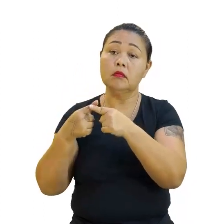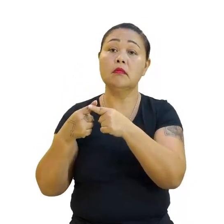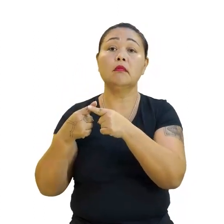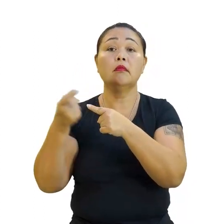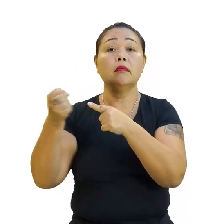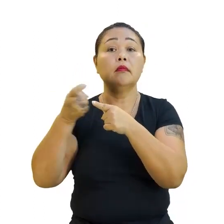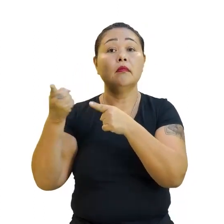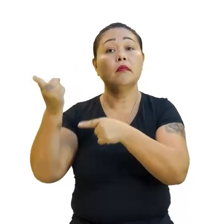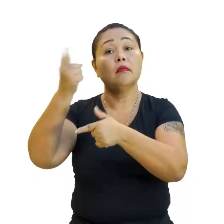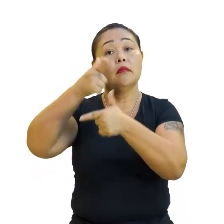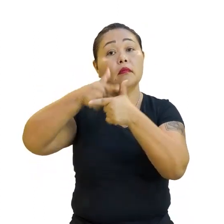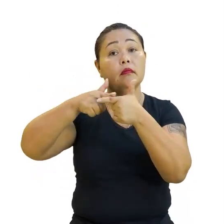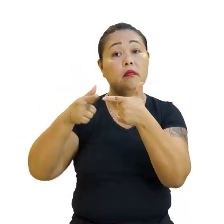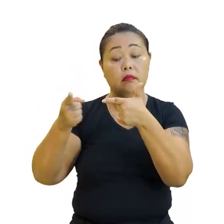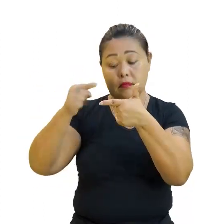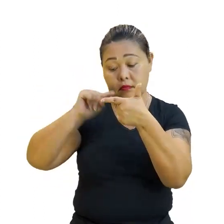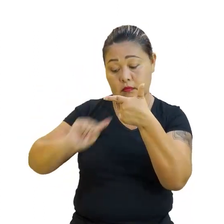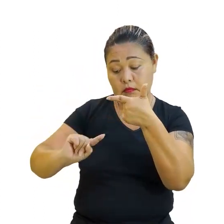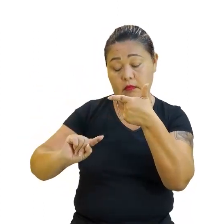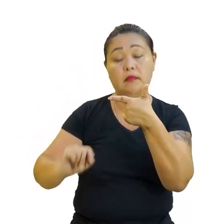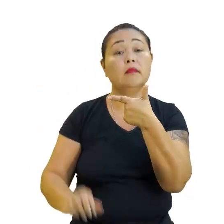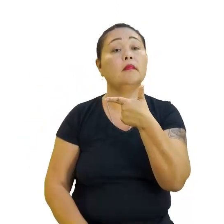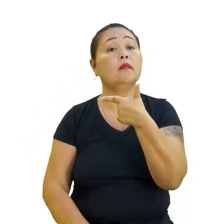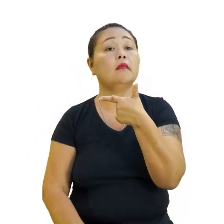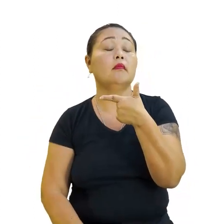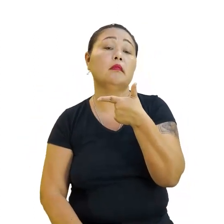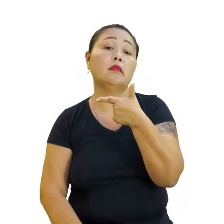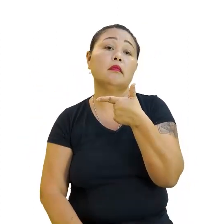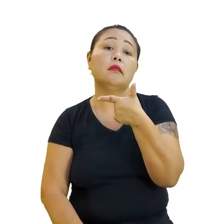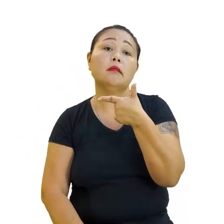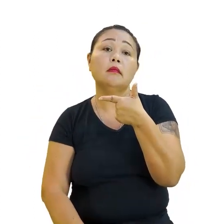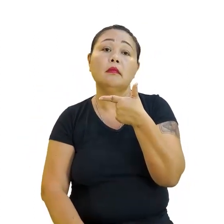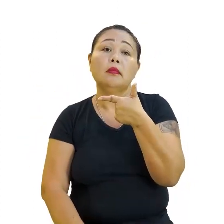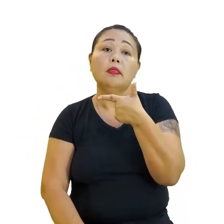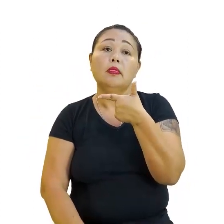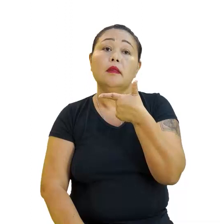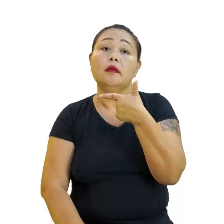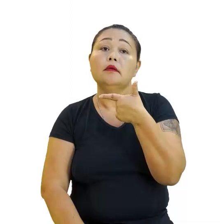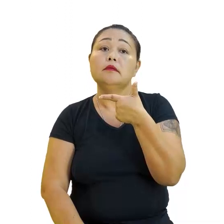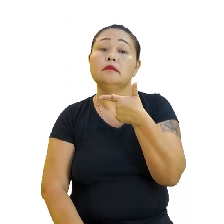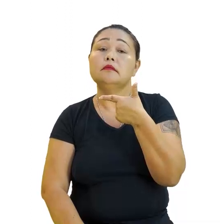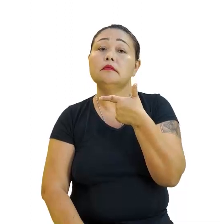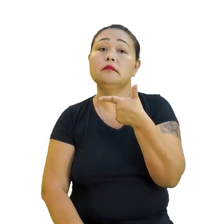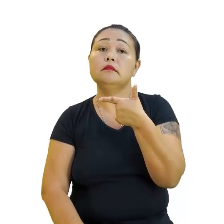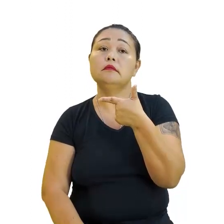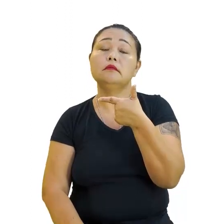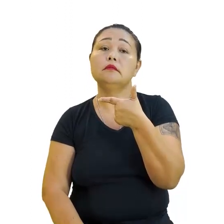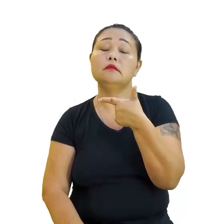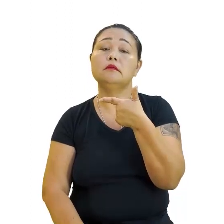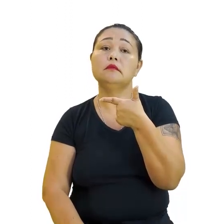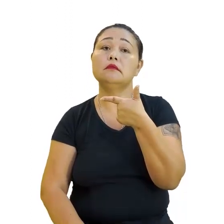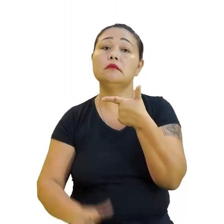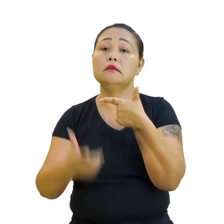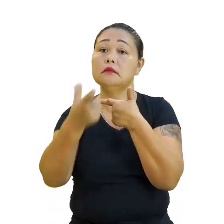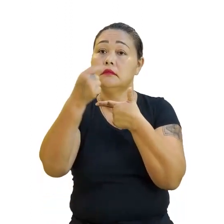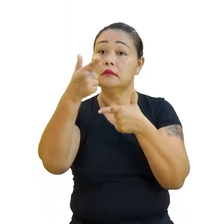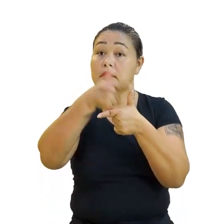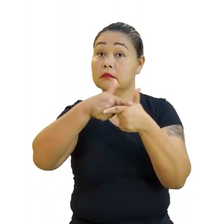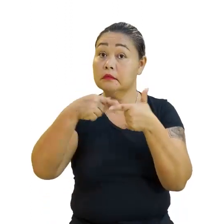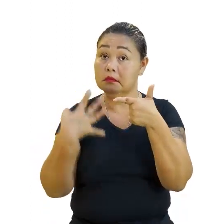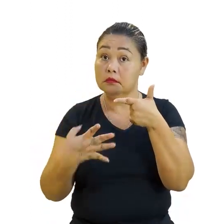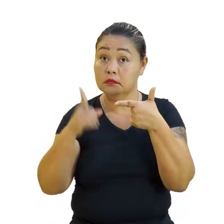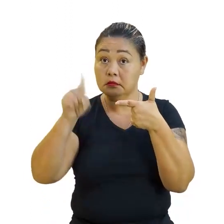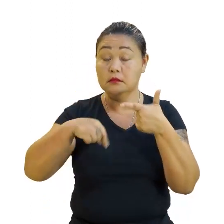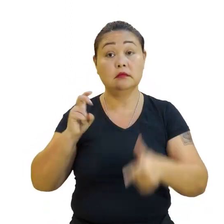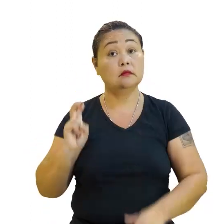Dividindo. Vai subir. Ah, fica legal. Subiu. Então, 20 dividido para 4? É 5.